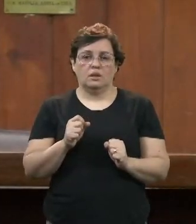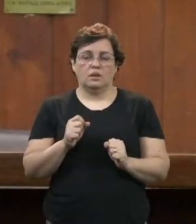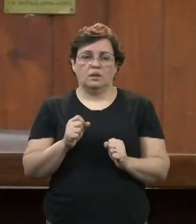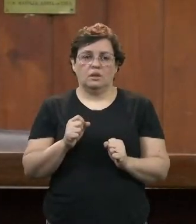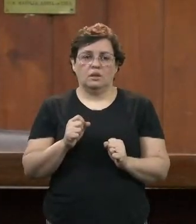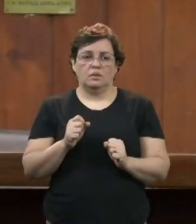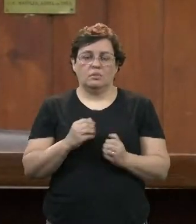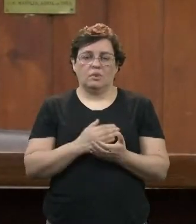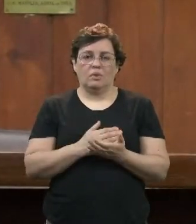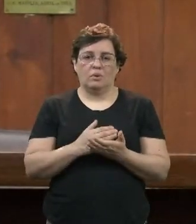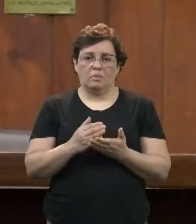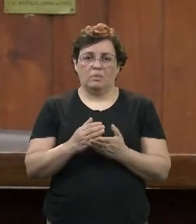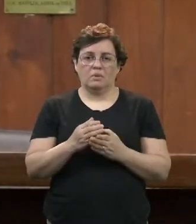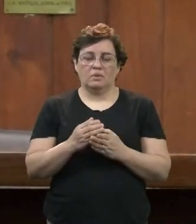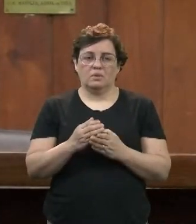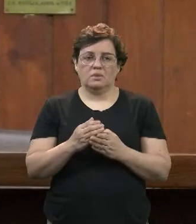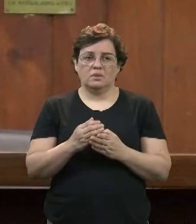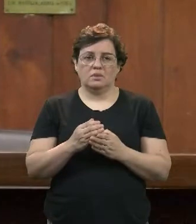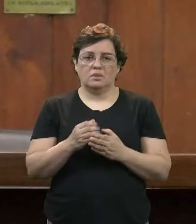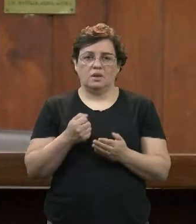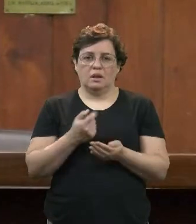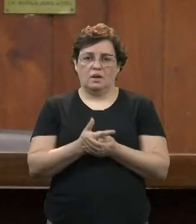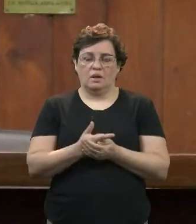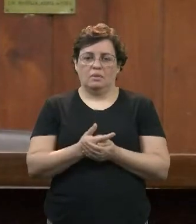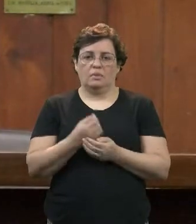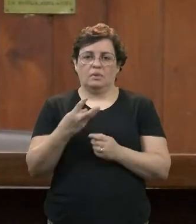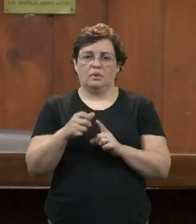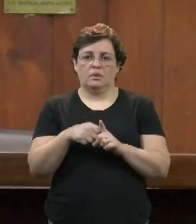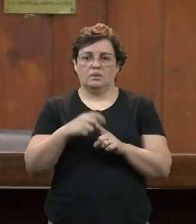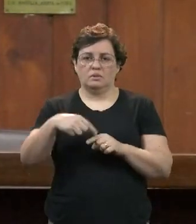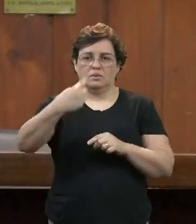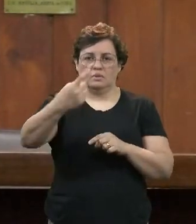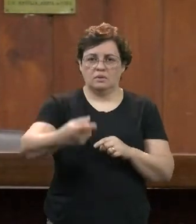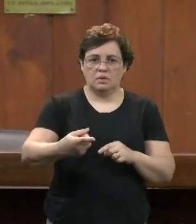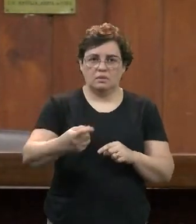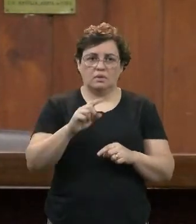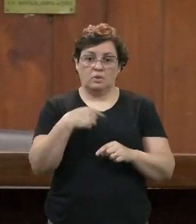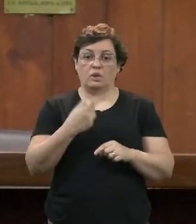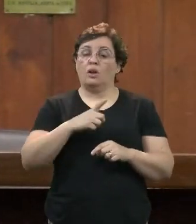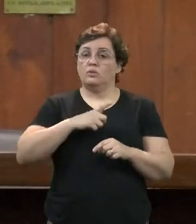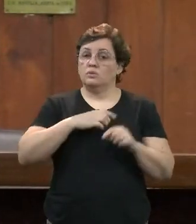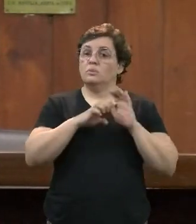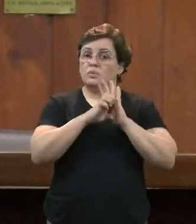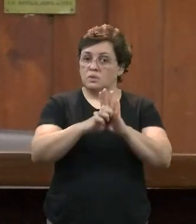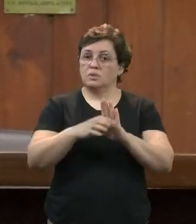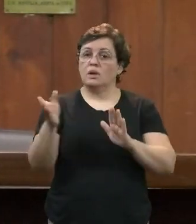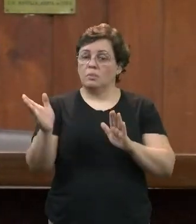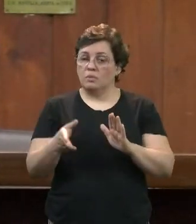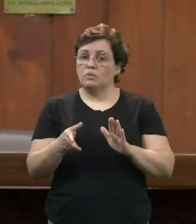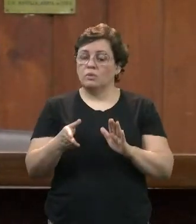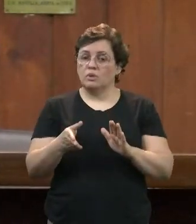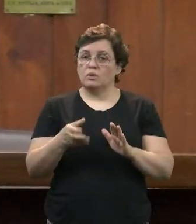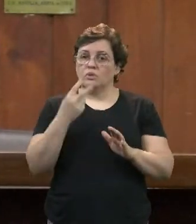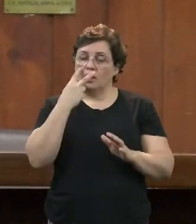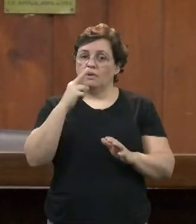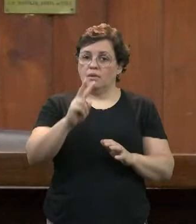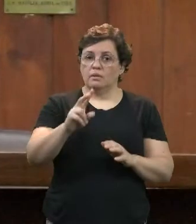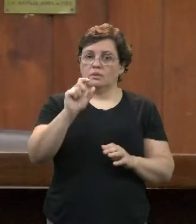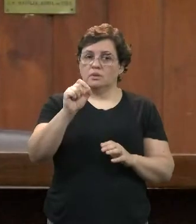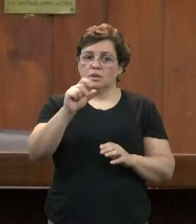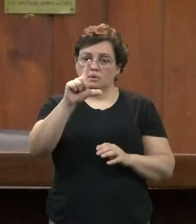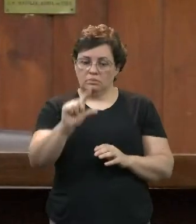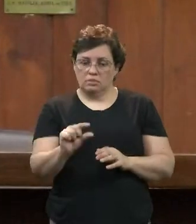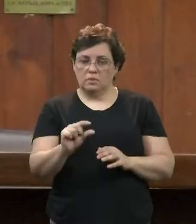ficaria menor, com certeza. Já tivemos exemplos práticos que provaram isso, que ficaram menores das parcerias do que anteriormente.